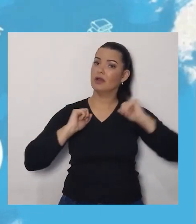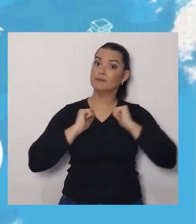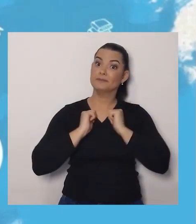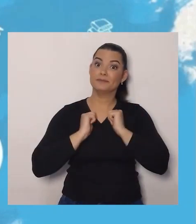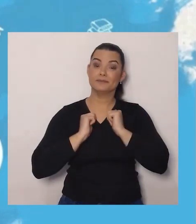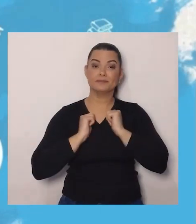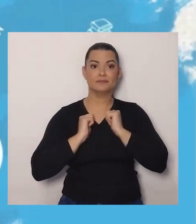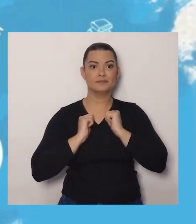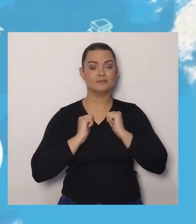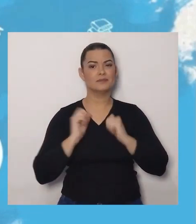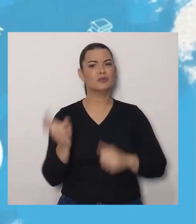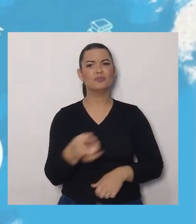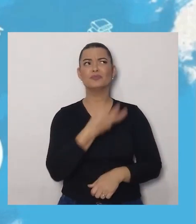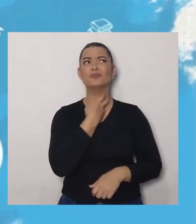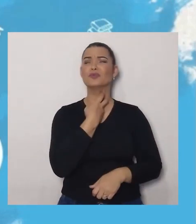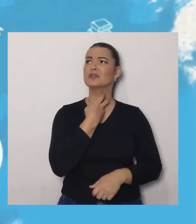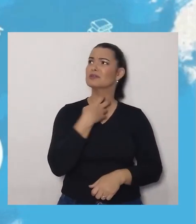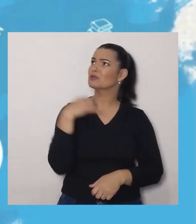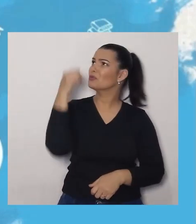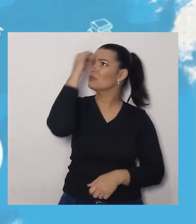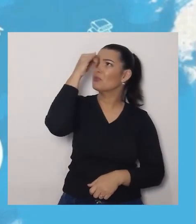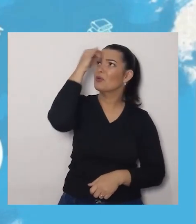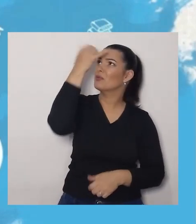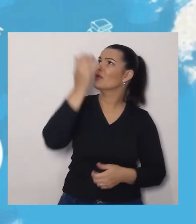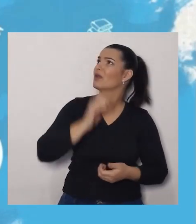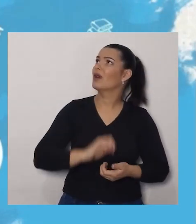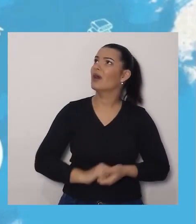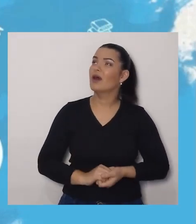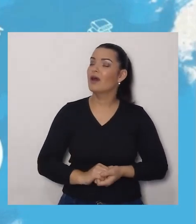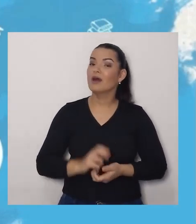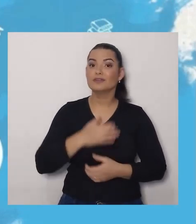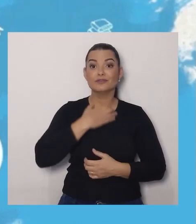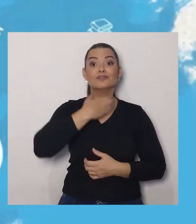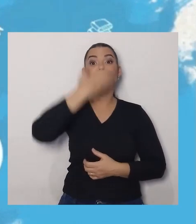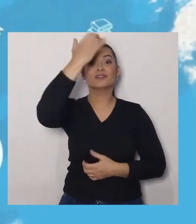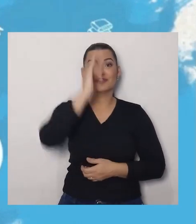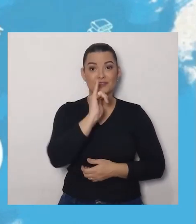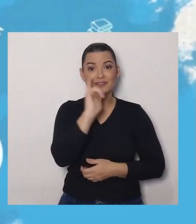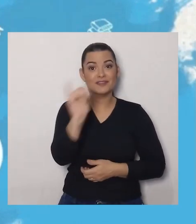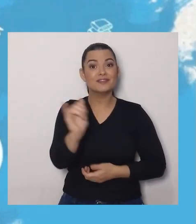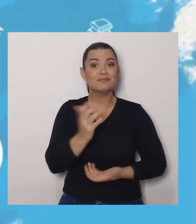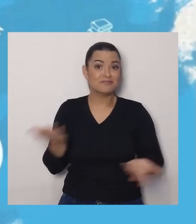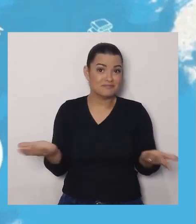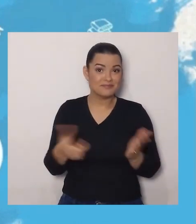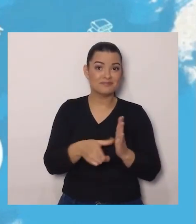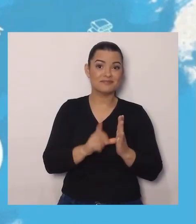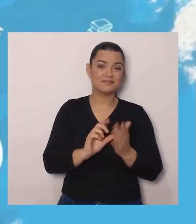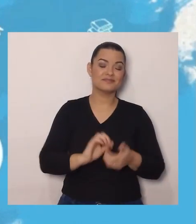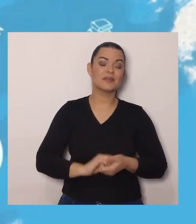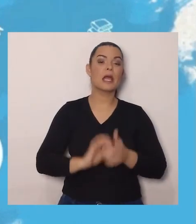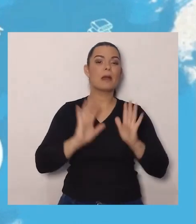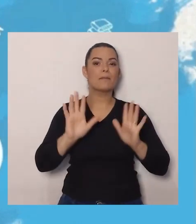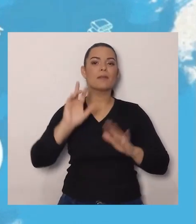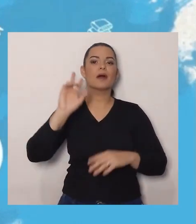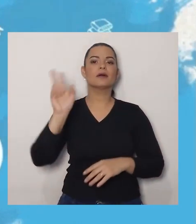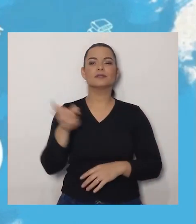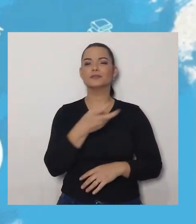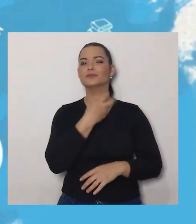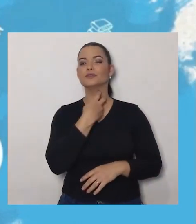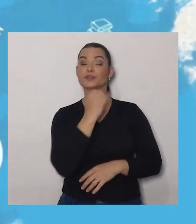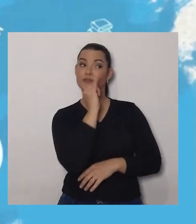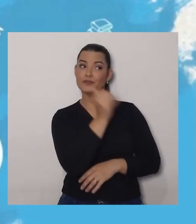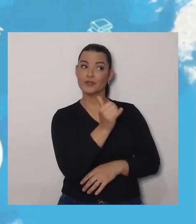Que morcego bobo! Disse a girafa. Mas ele disse outra